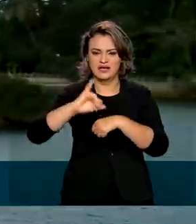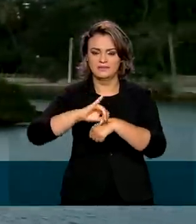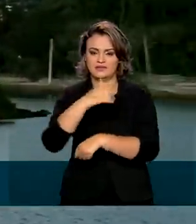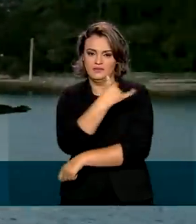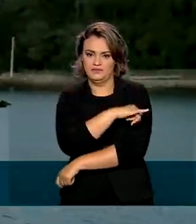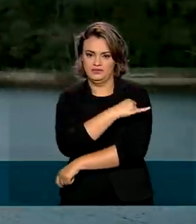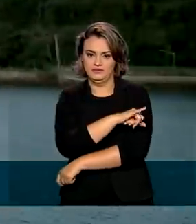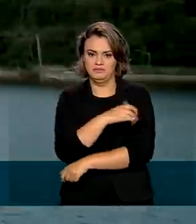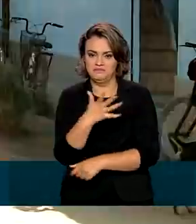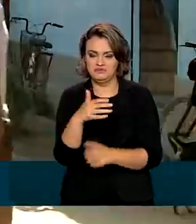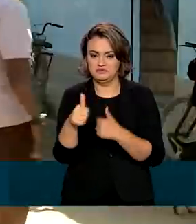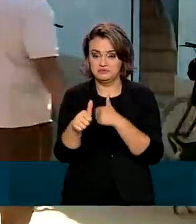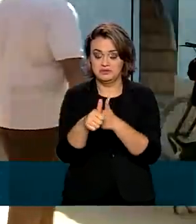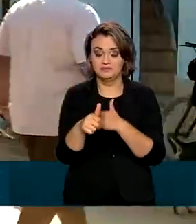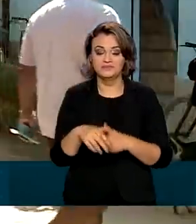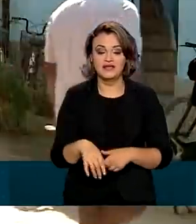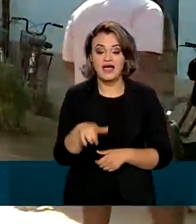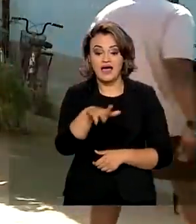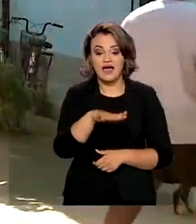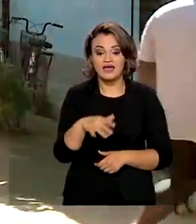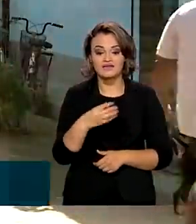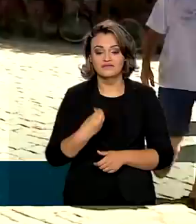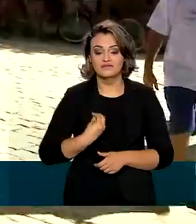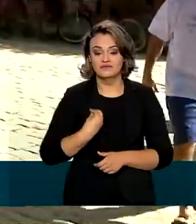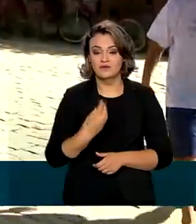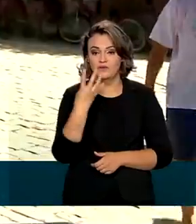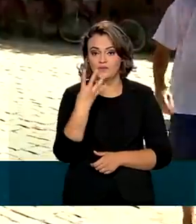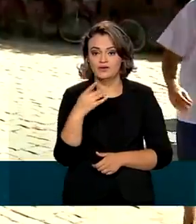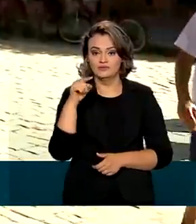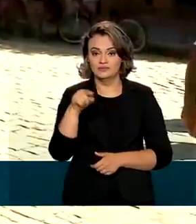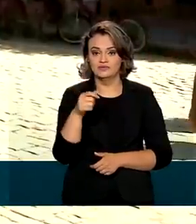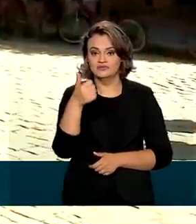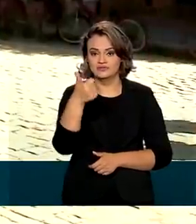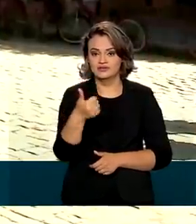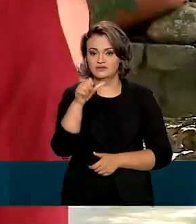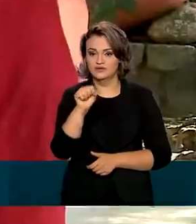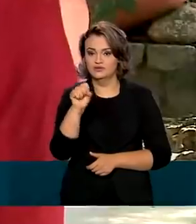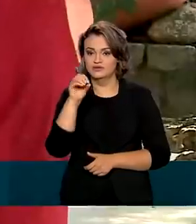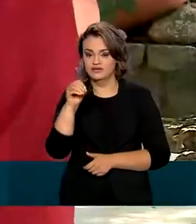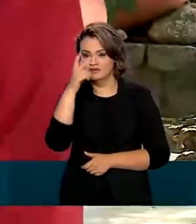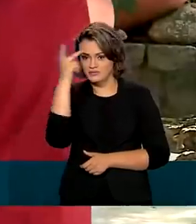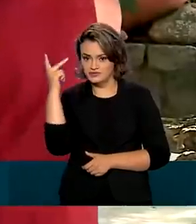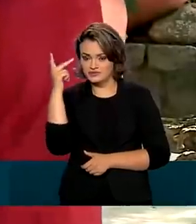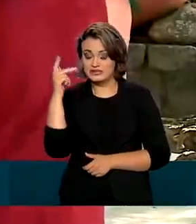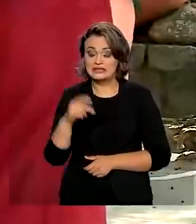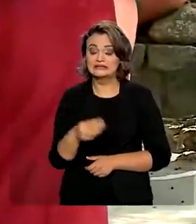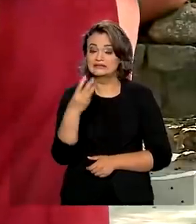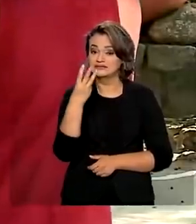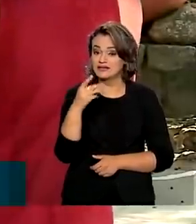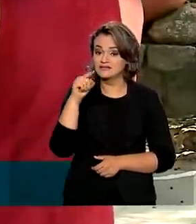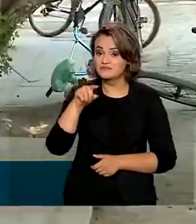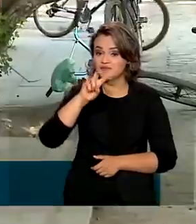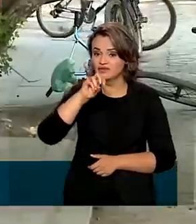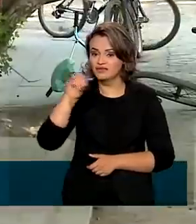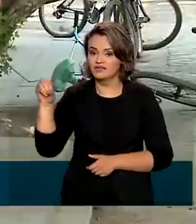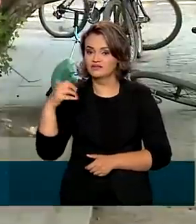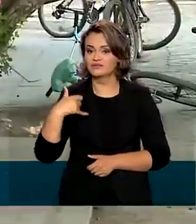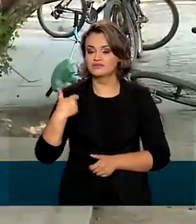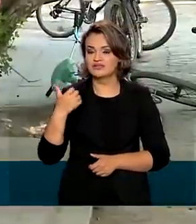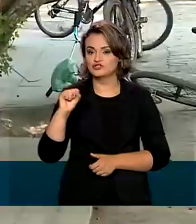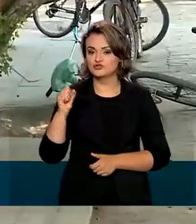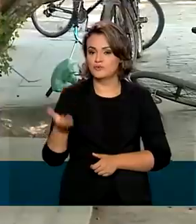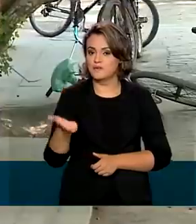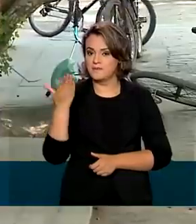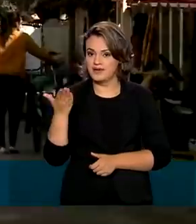do Rio de Janeiro. Aqui vivem 4.180 moradores e cerca de 3.500 são maiores